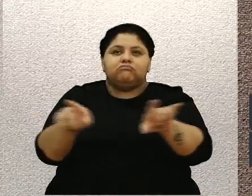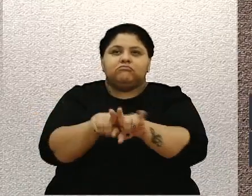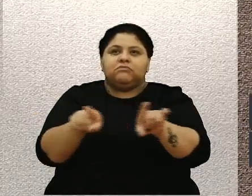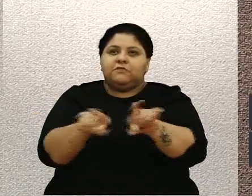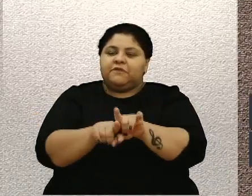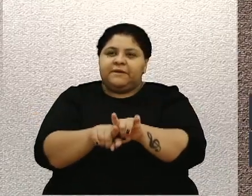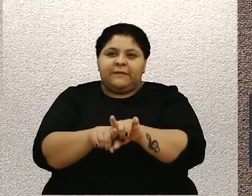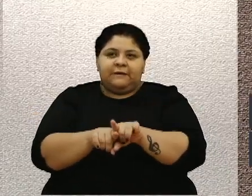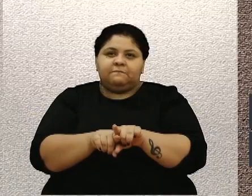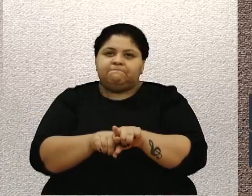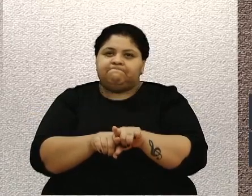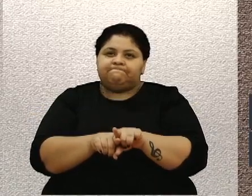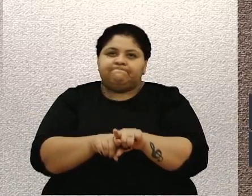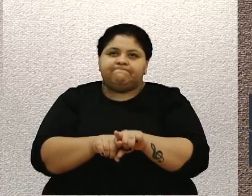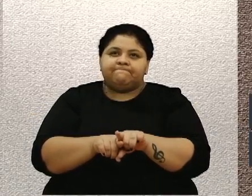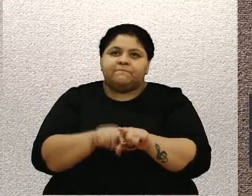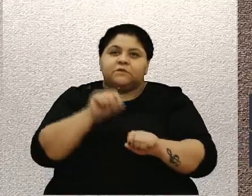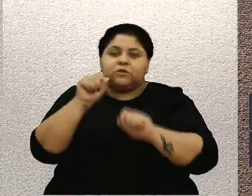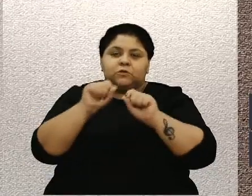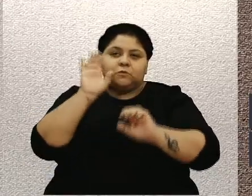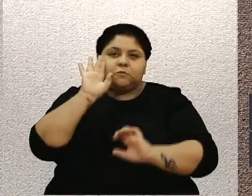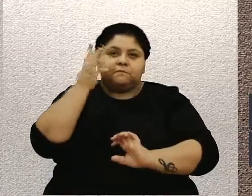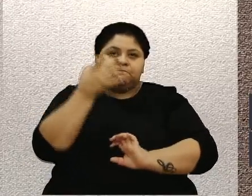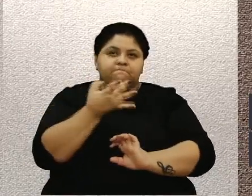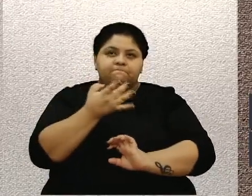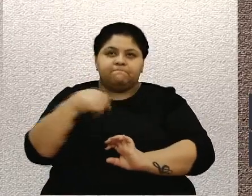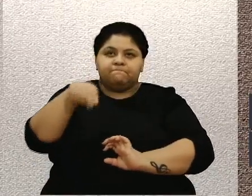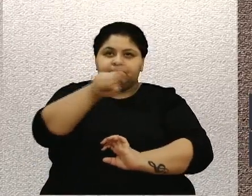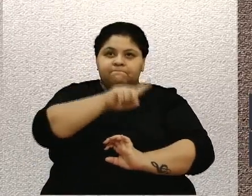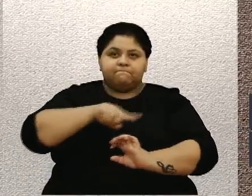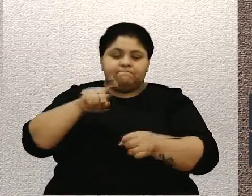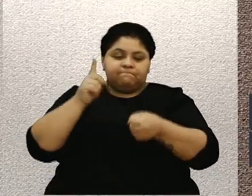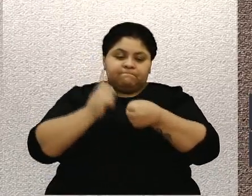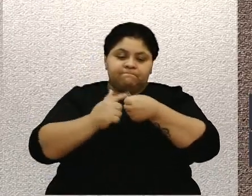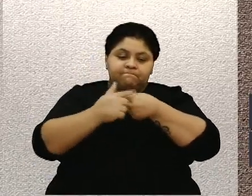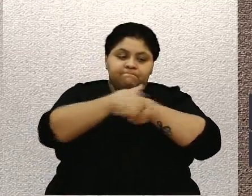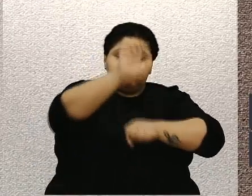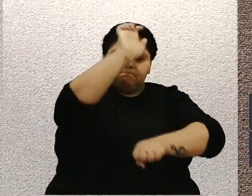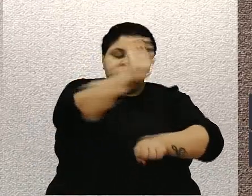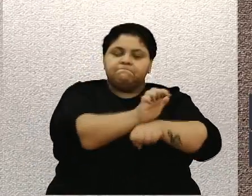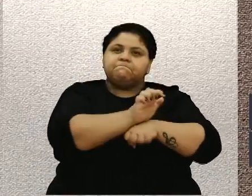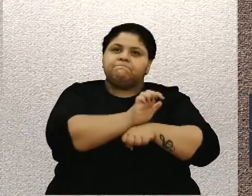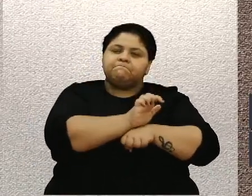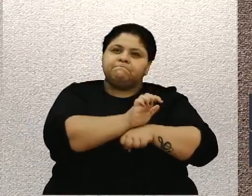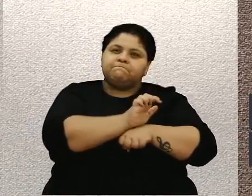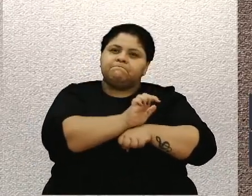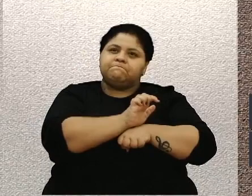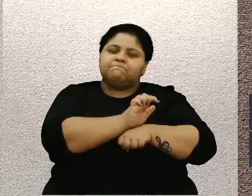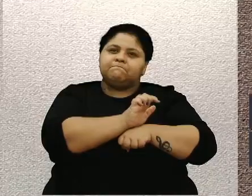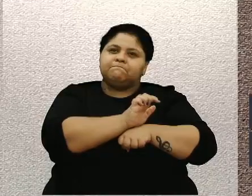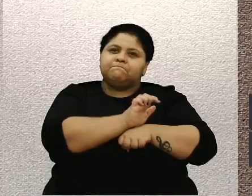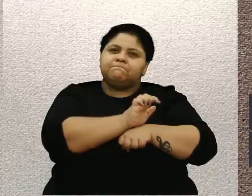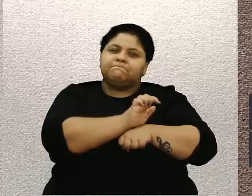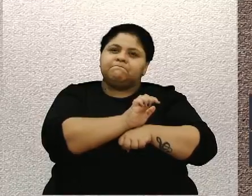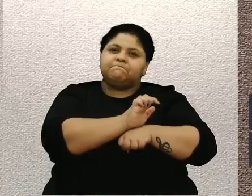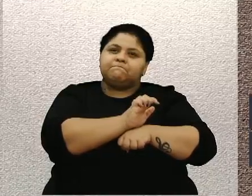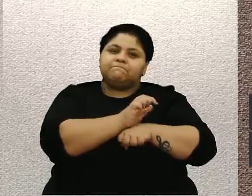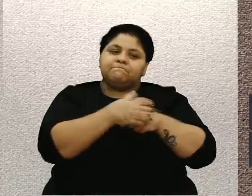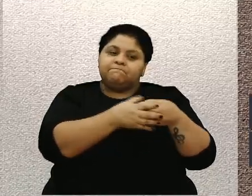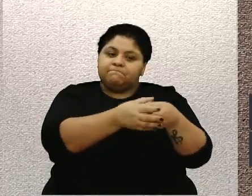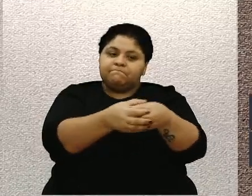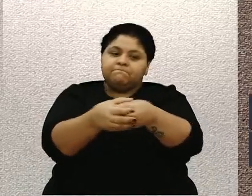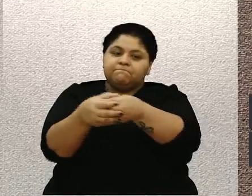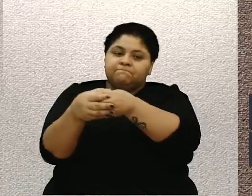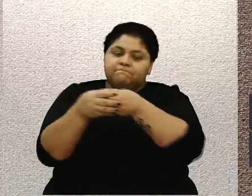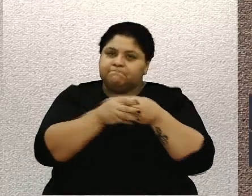tomar medidas, e é o que está acontecendo com a nossa cidade, com o nosso Estado, frente a